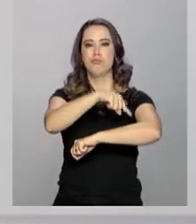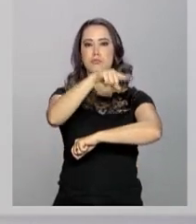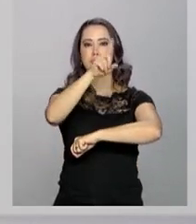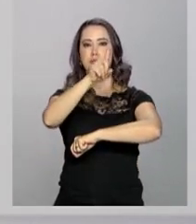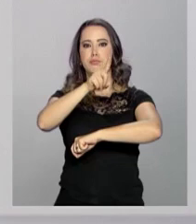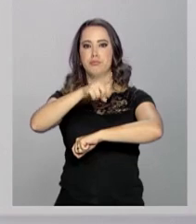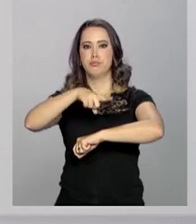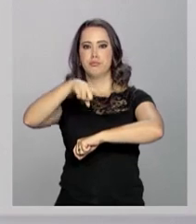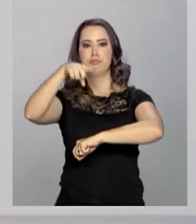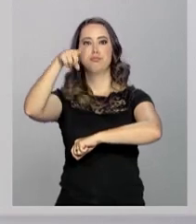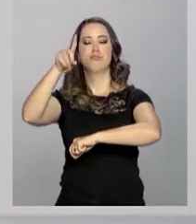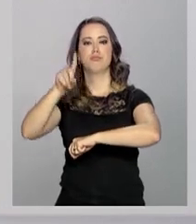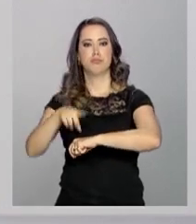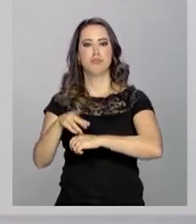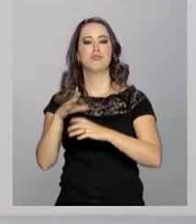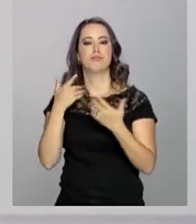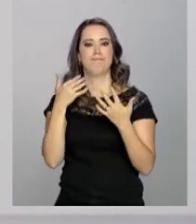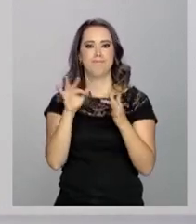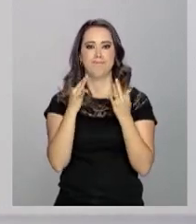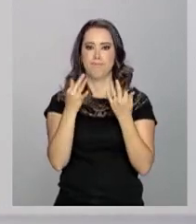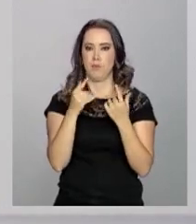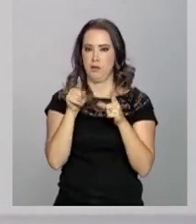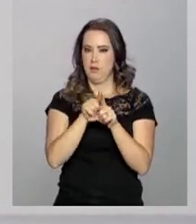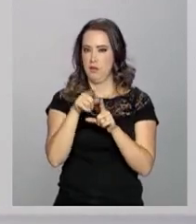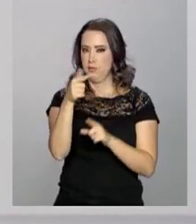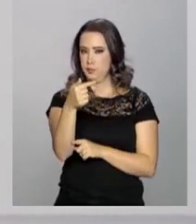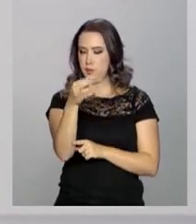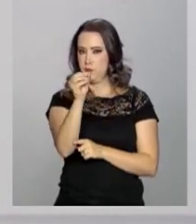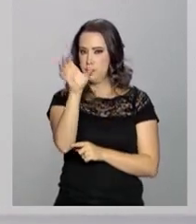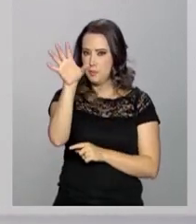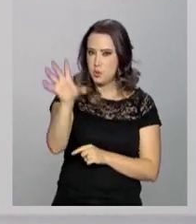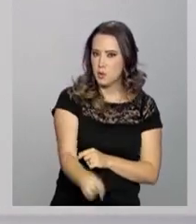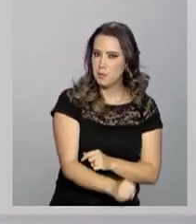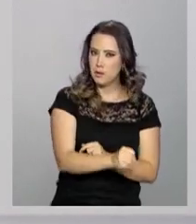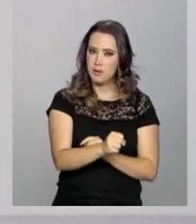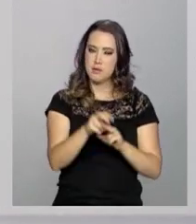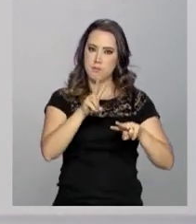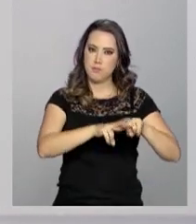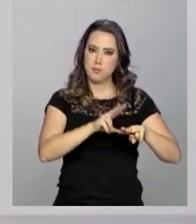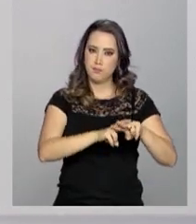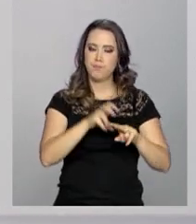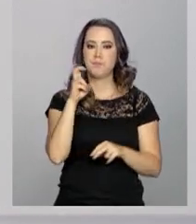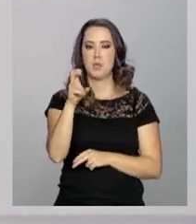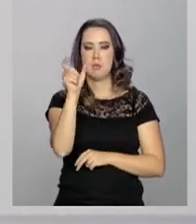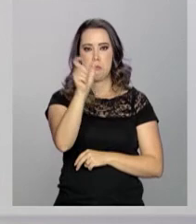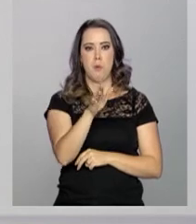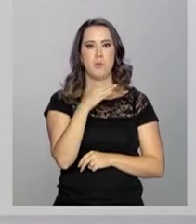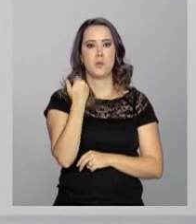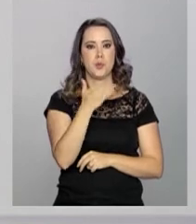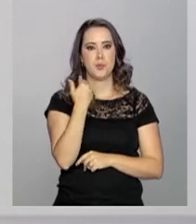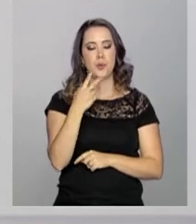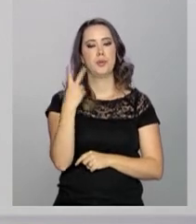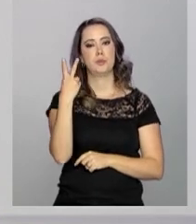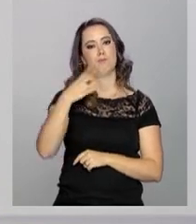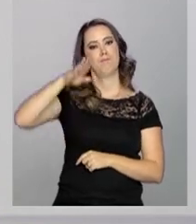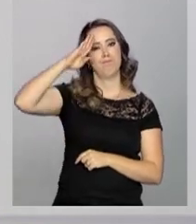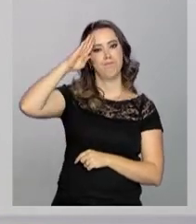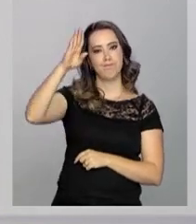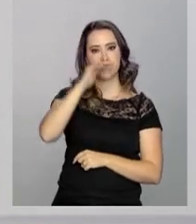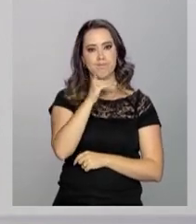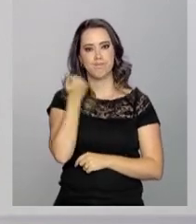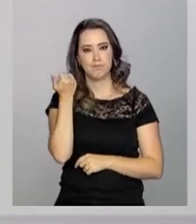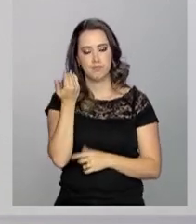De acordo com a nota, 70 pessoas foram presas, 5 suspeitos civis morreram durante confrontos e também 2 militares.